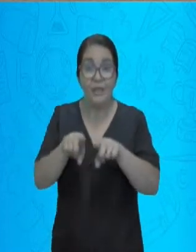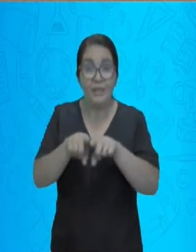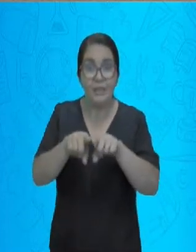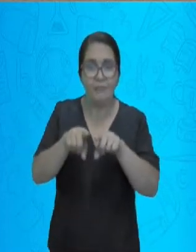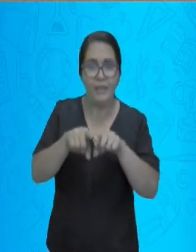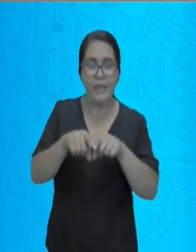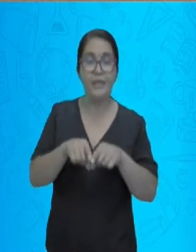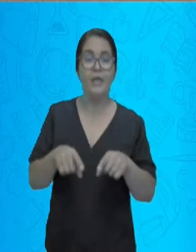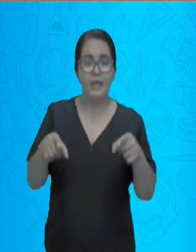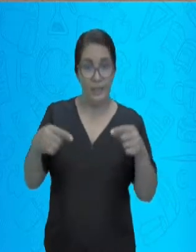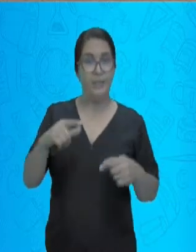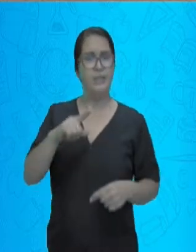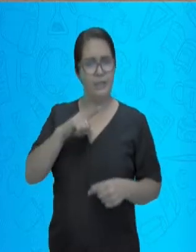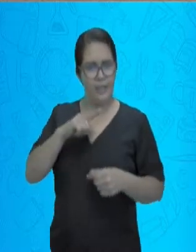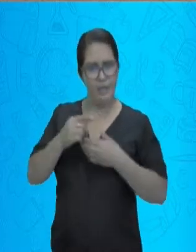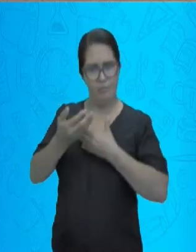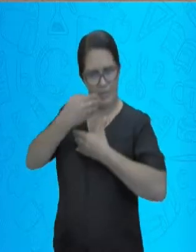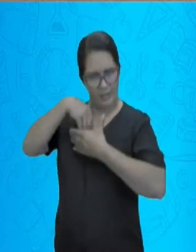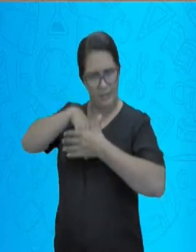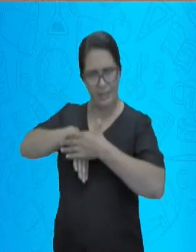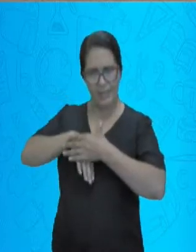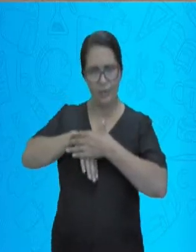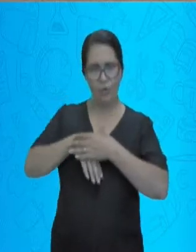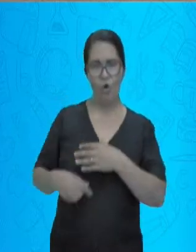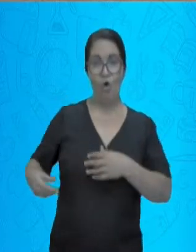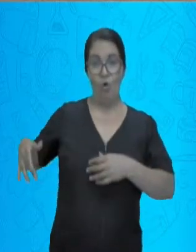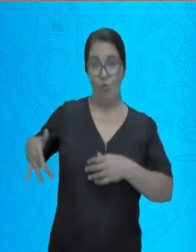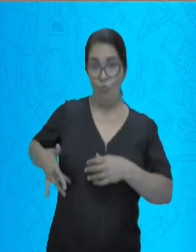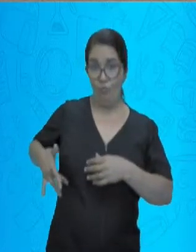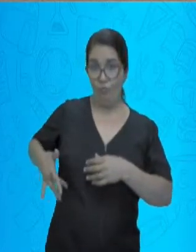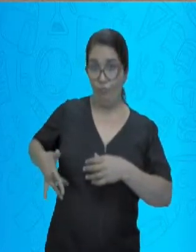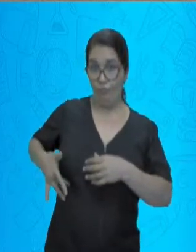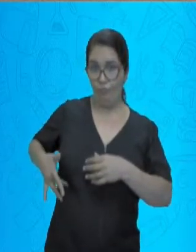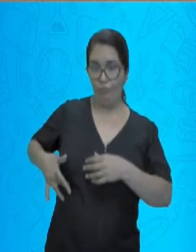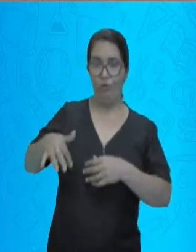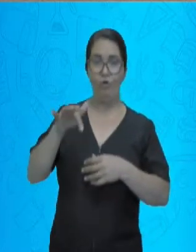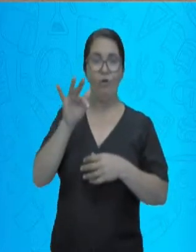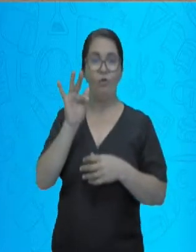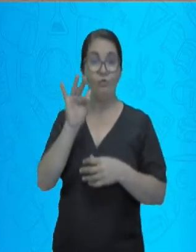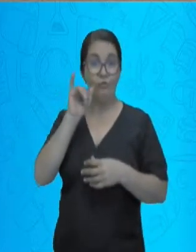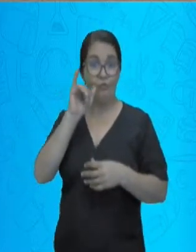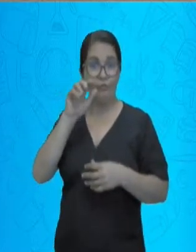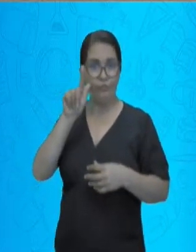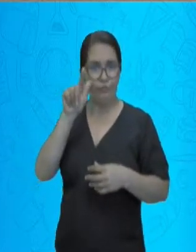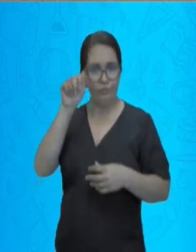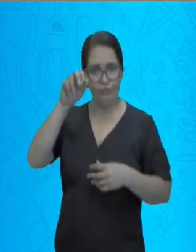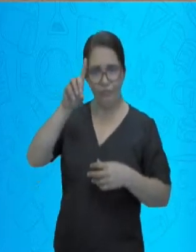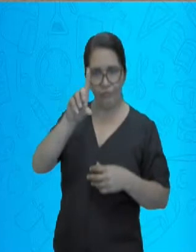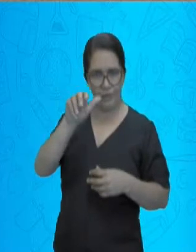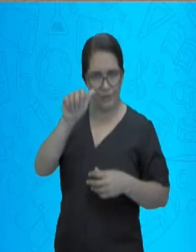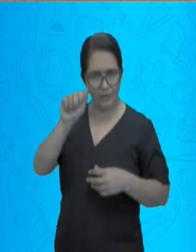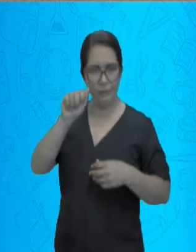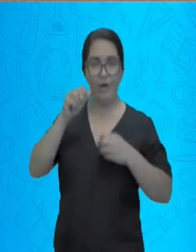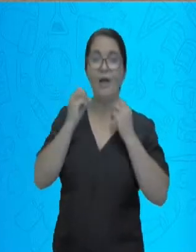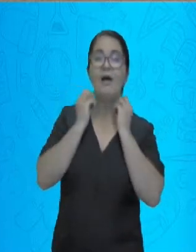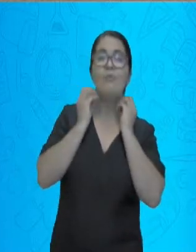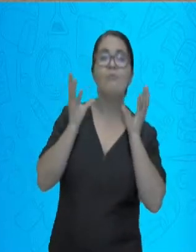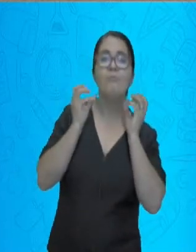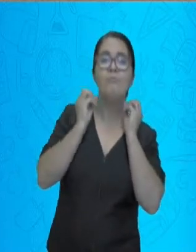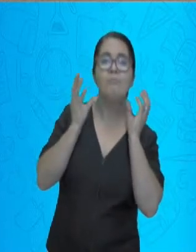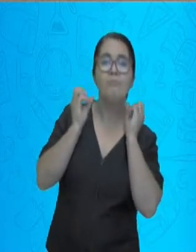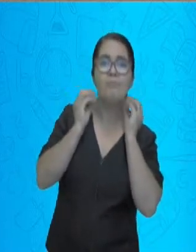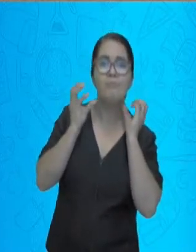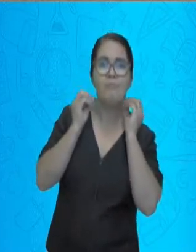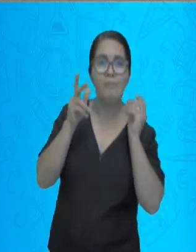três estruturas também vão auxiliar no meu processo digestório. Bom, a digestão começa na boca.